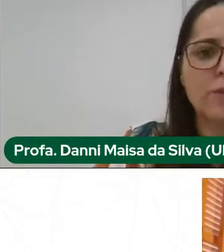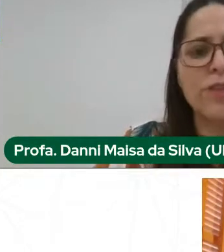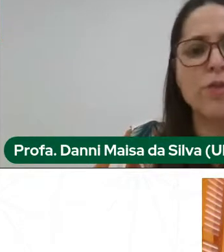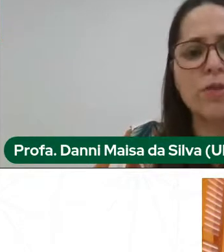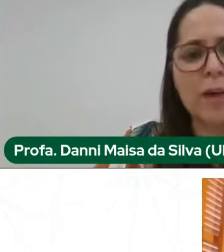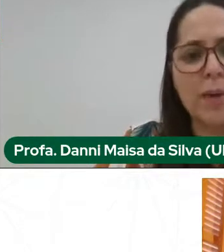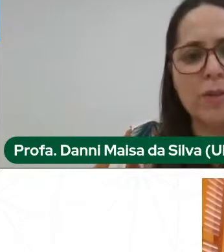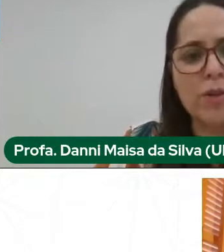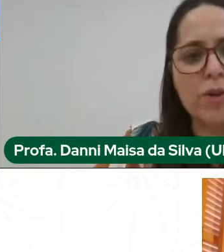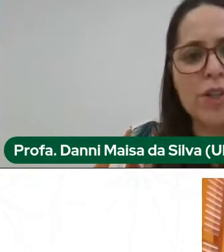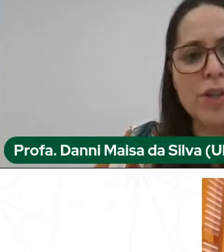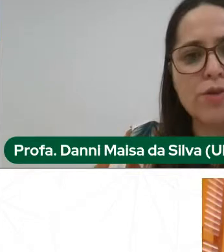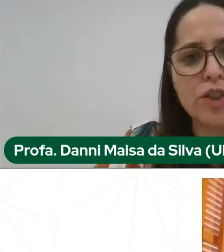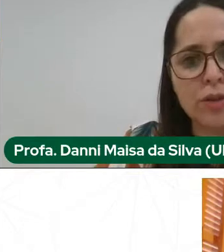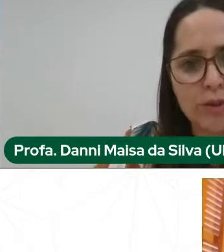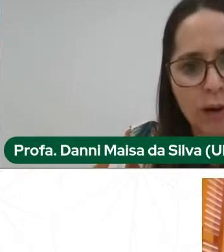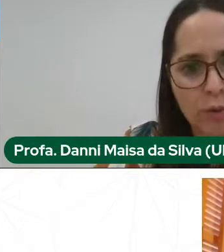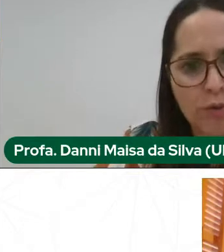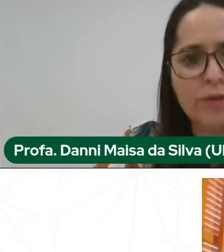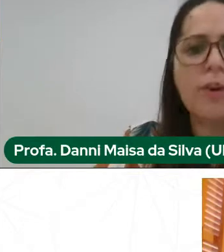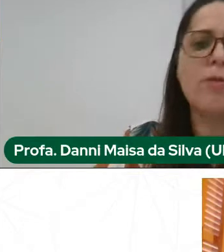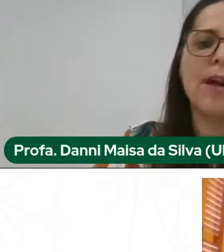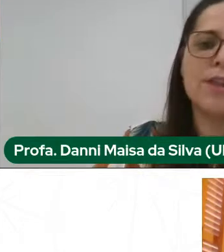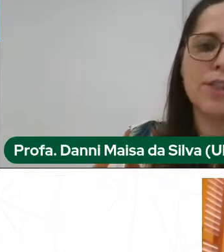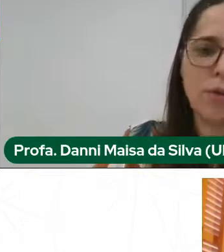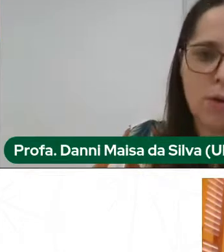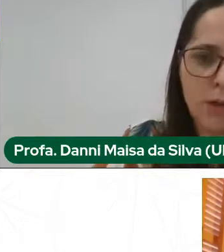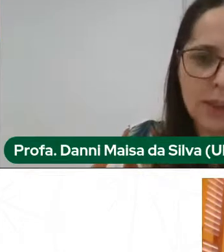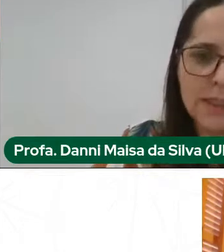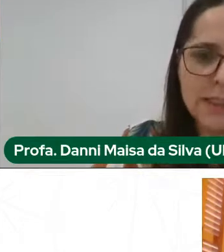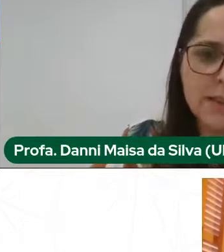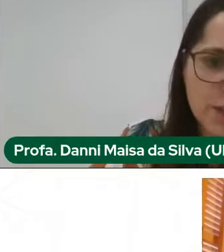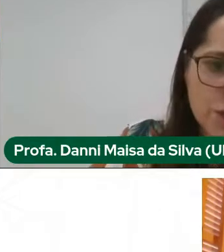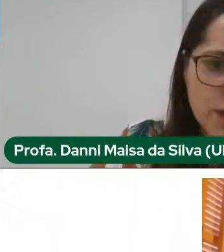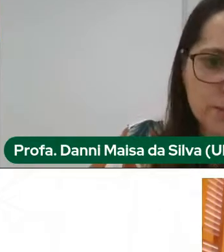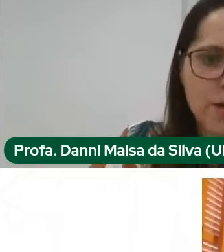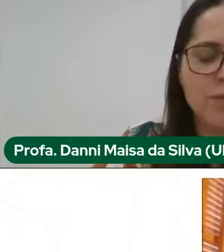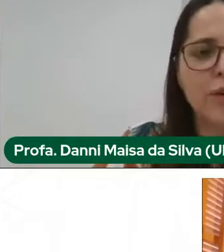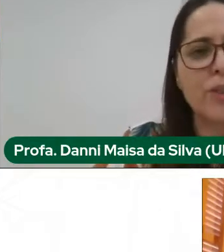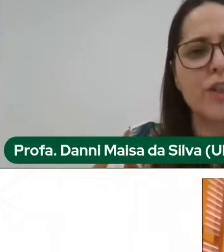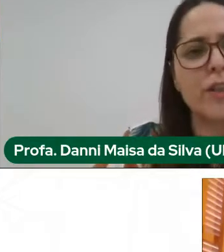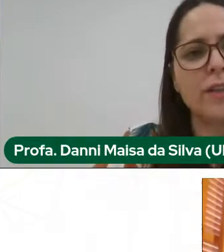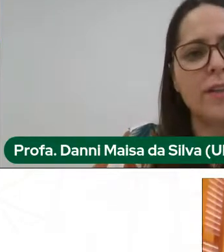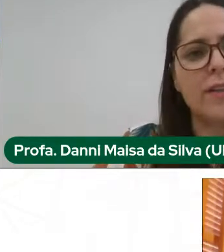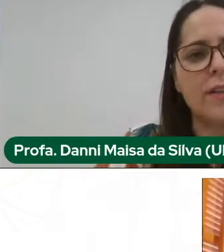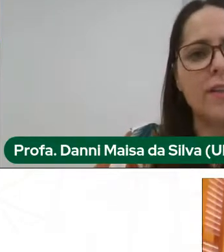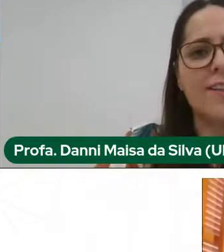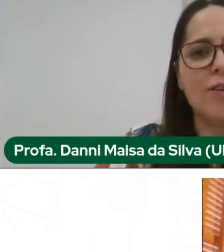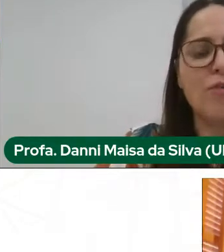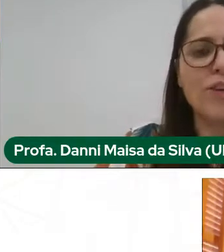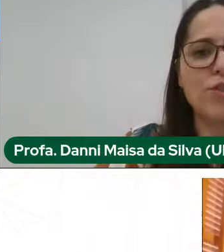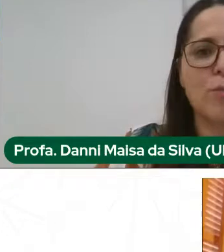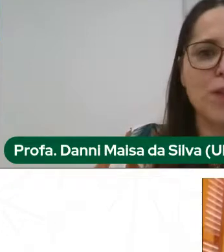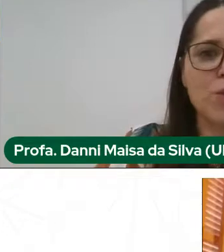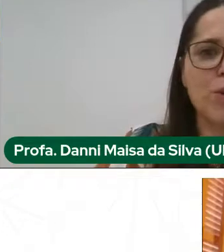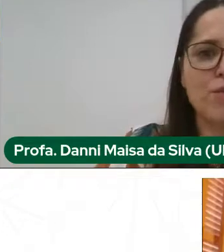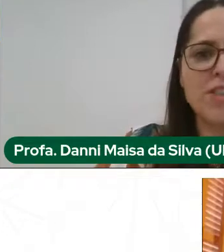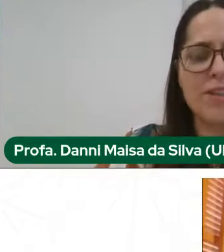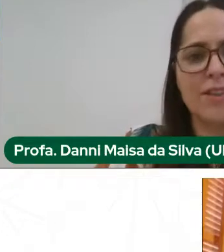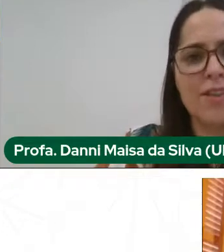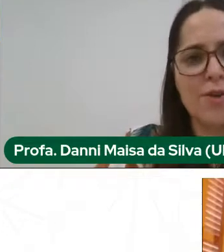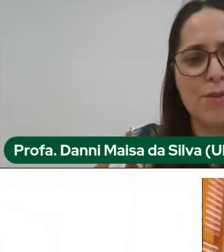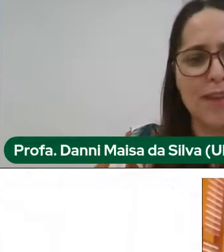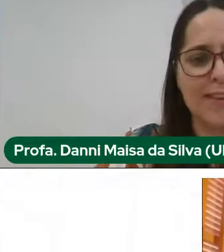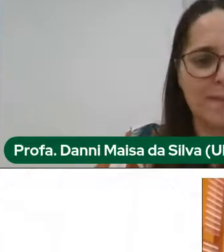trabalho, tá? O segundo trabalho de hoje é os dinossauros vão à escola, na dinâmica, conforme a gente conversou, passou